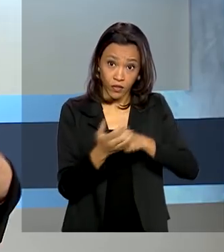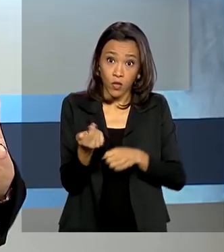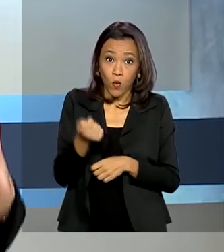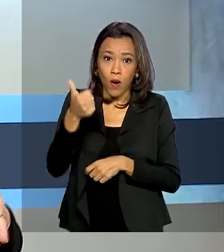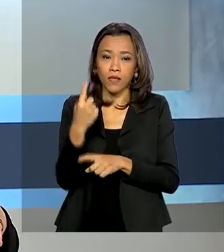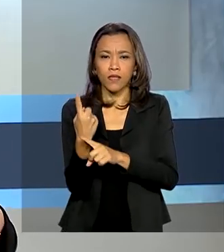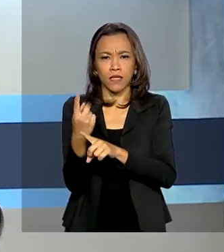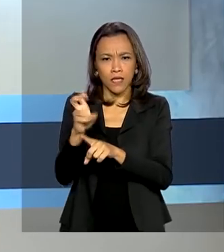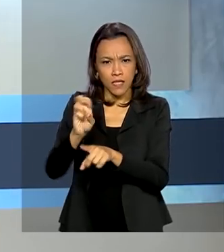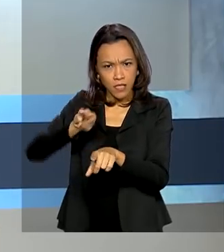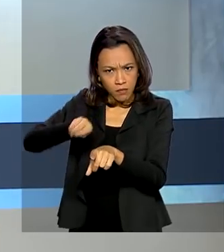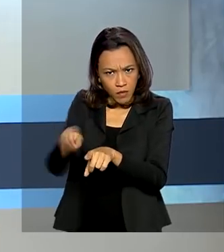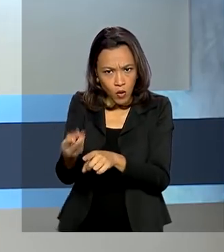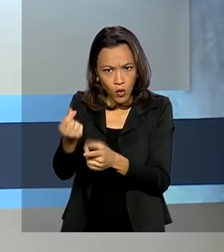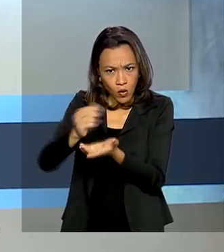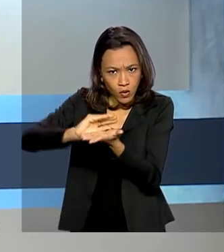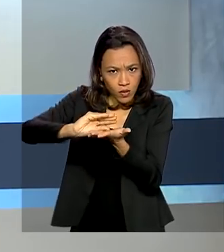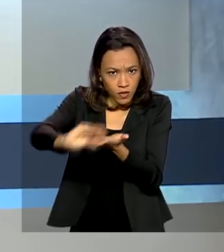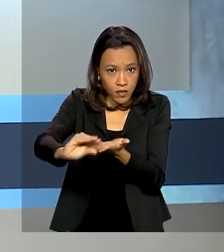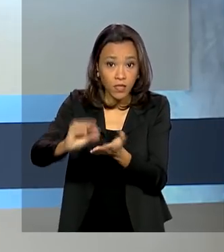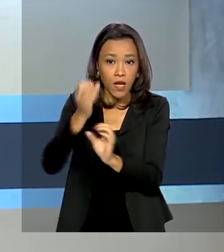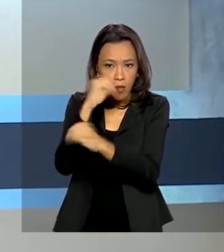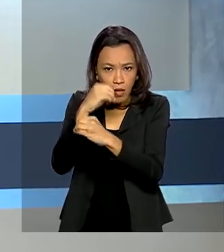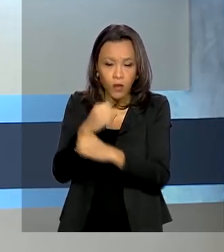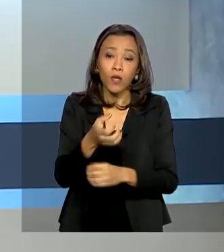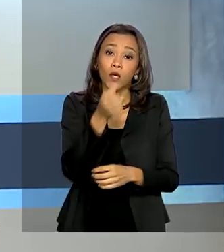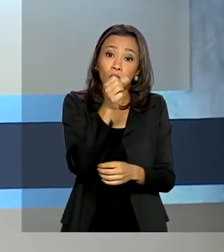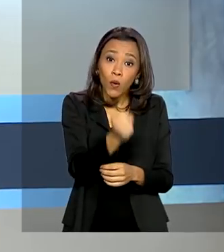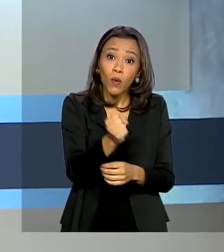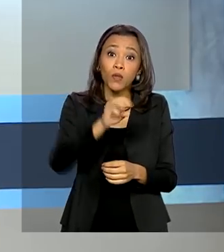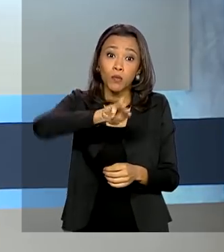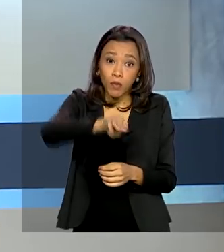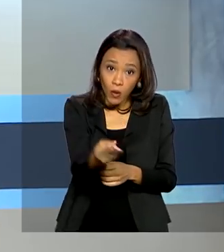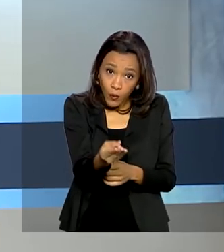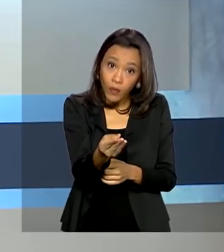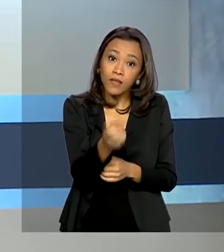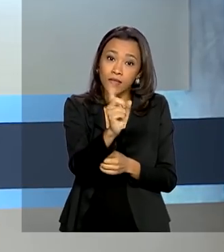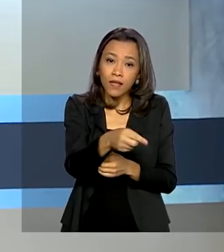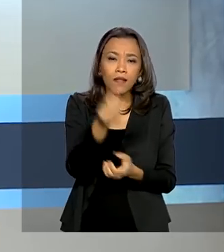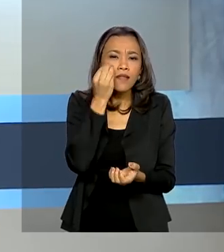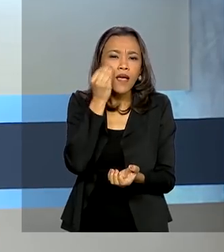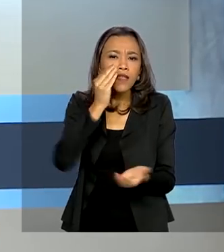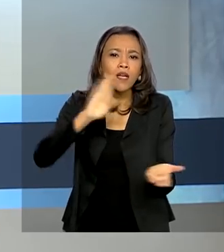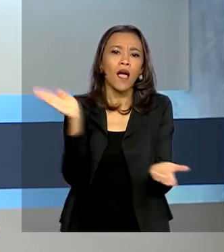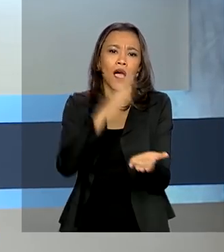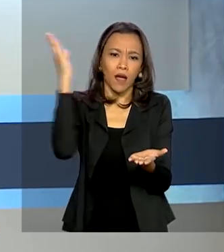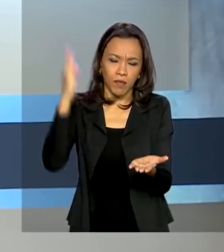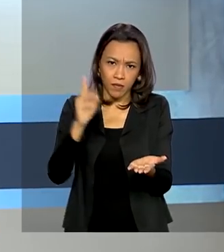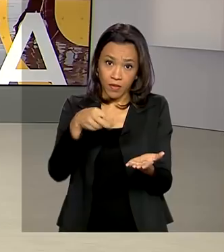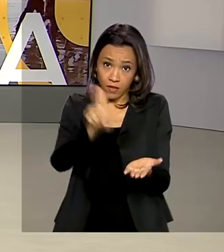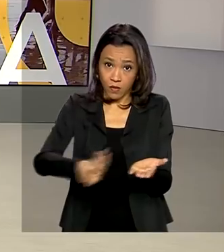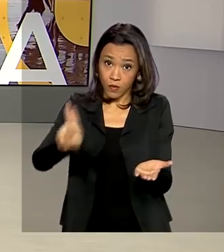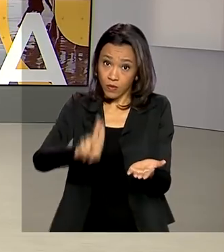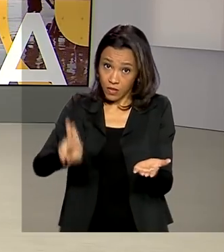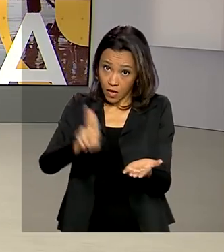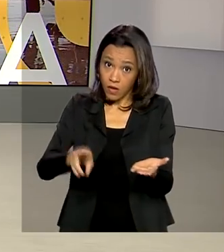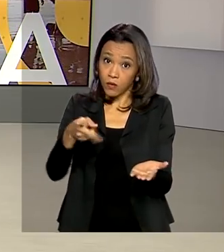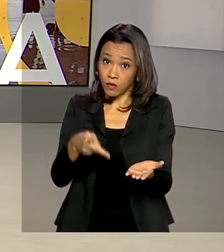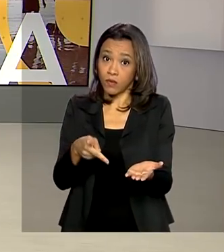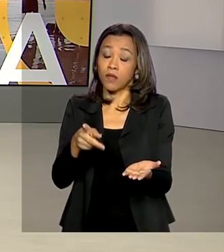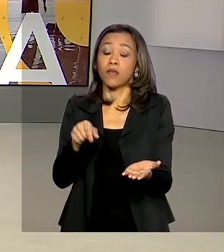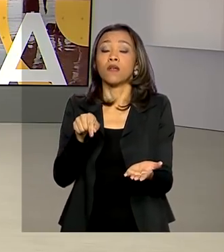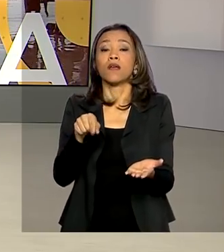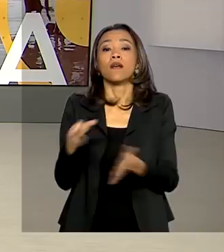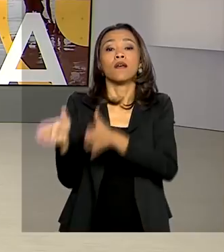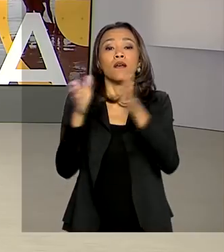são para laboratórios e 8 milhões são testes rápidos para serem usados nas unidades de saúde. O Brasil